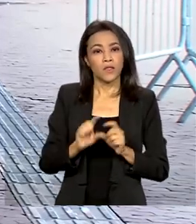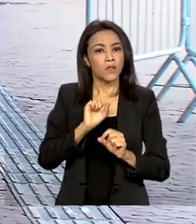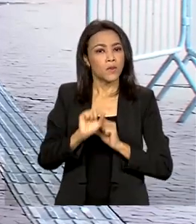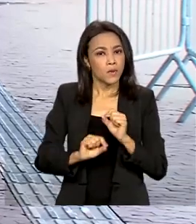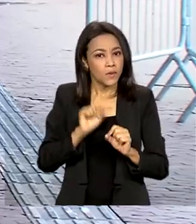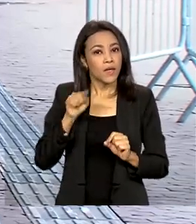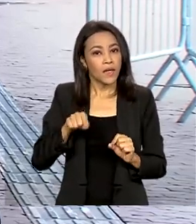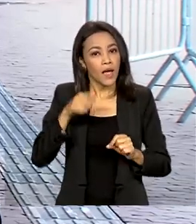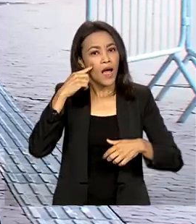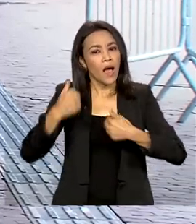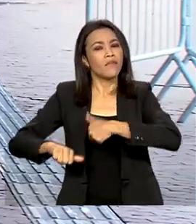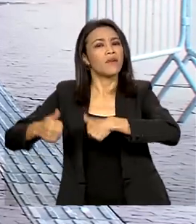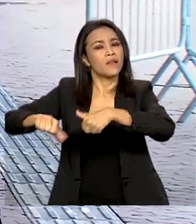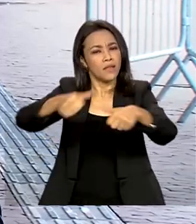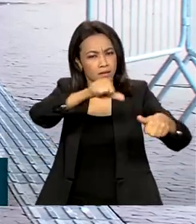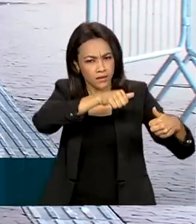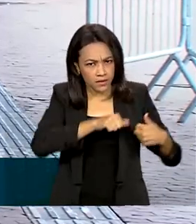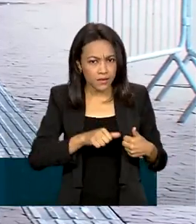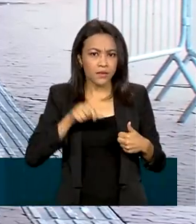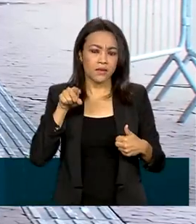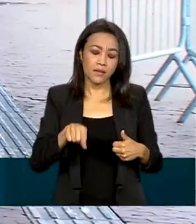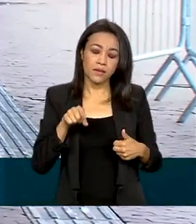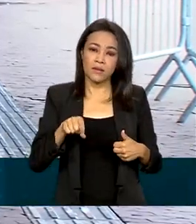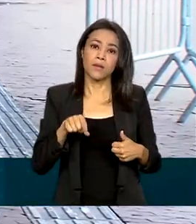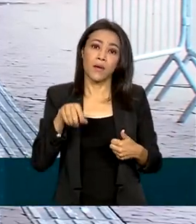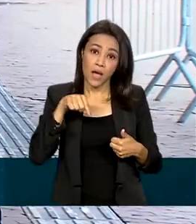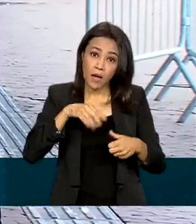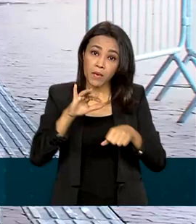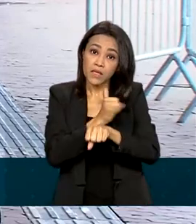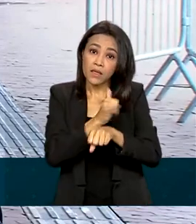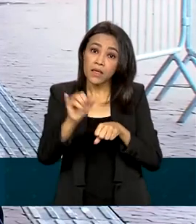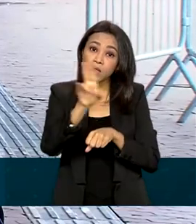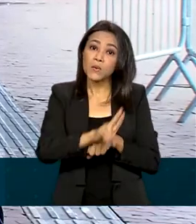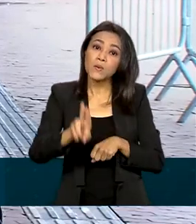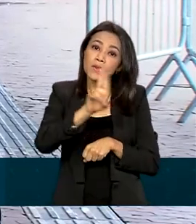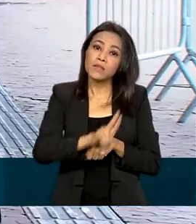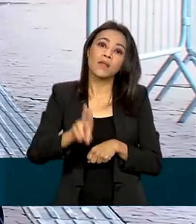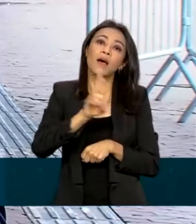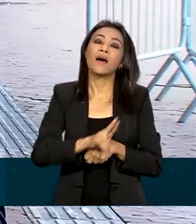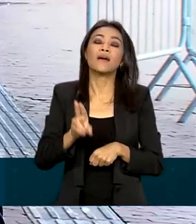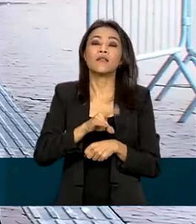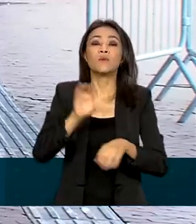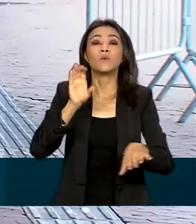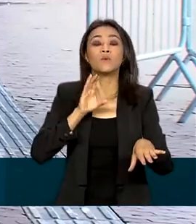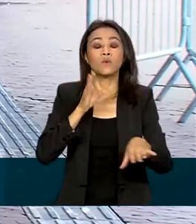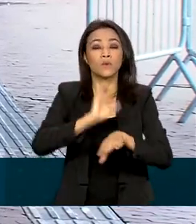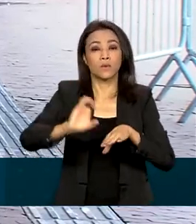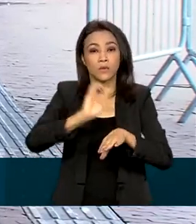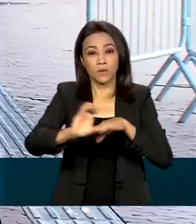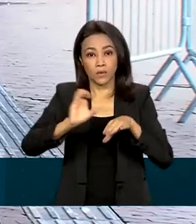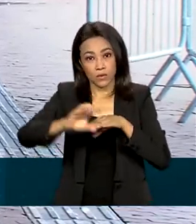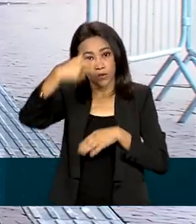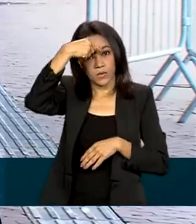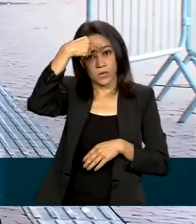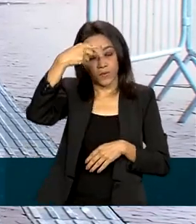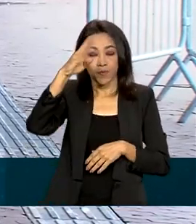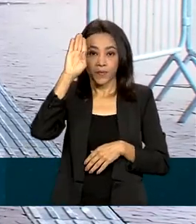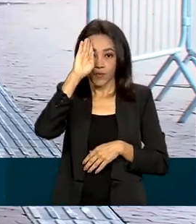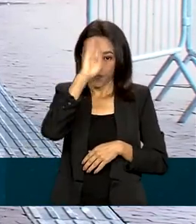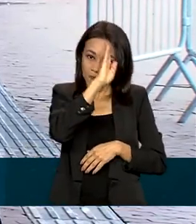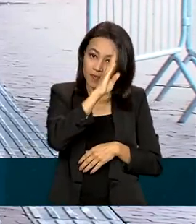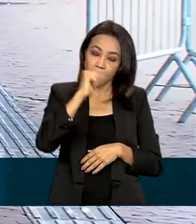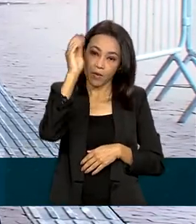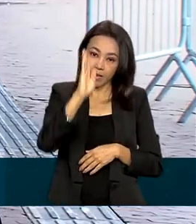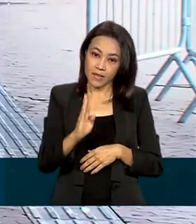Desempenho dos Estudantes. Ele é uma das ferramentas utilizadas para avaliação dos cursos de ensino superior no país. Vamos ver mais